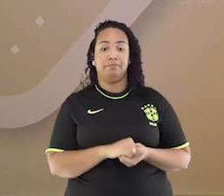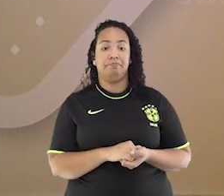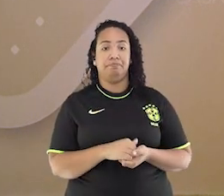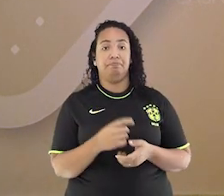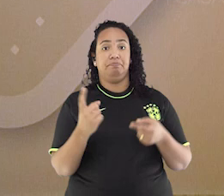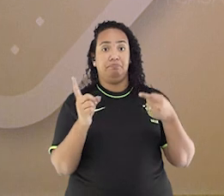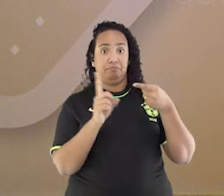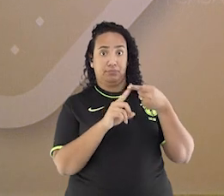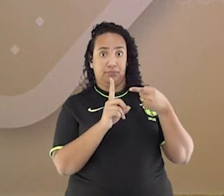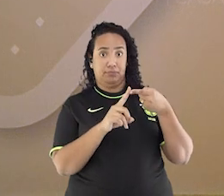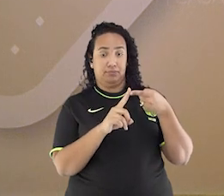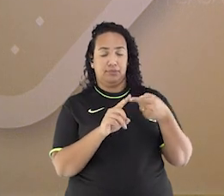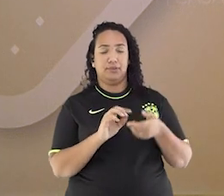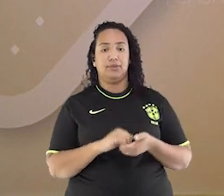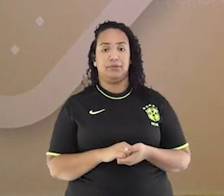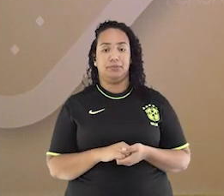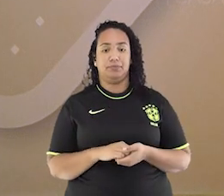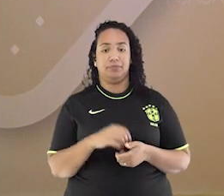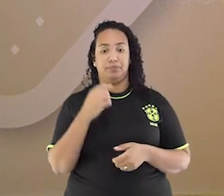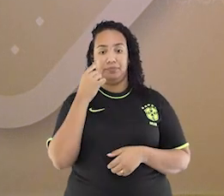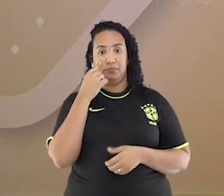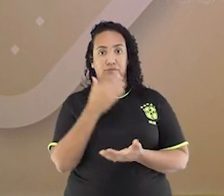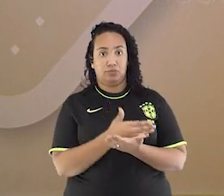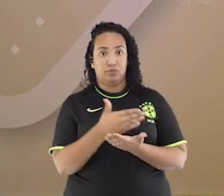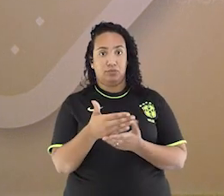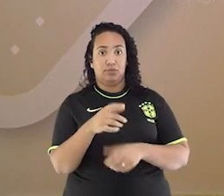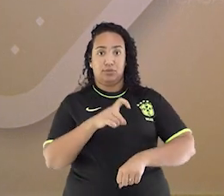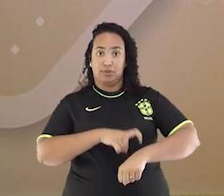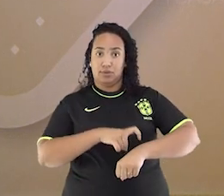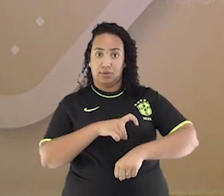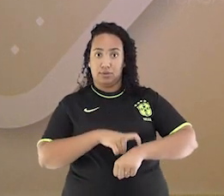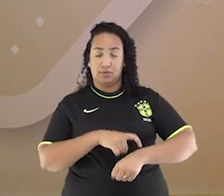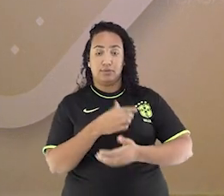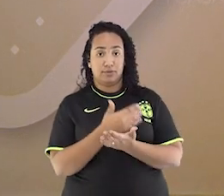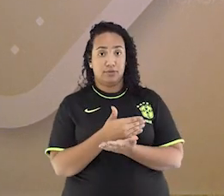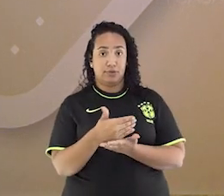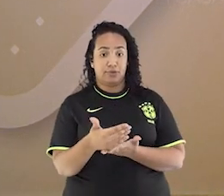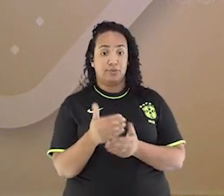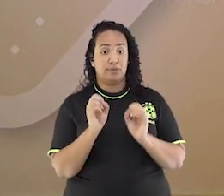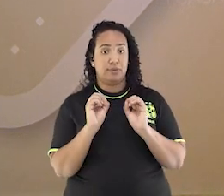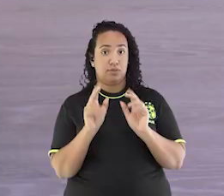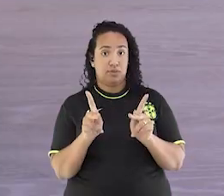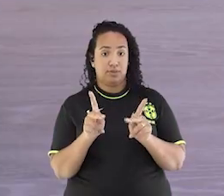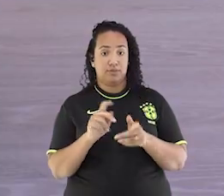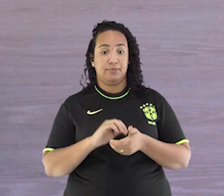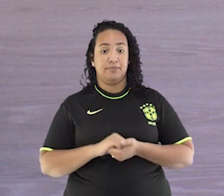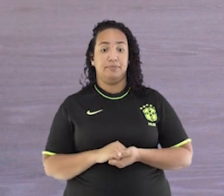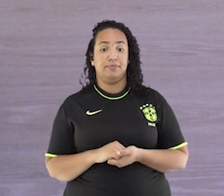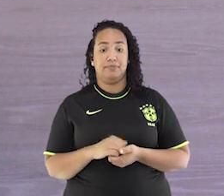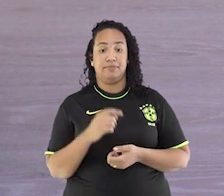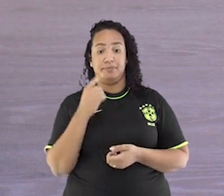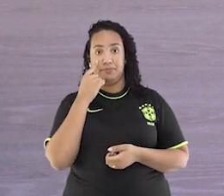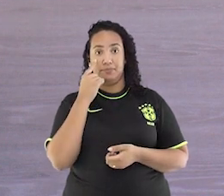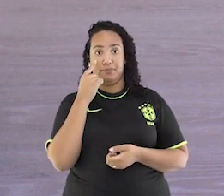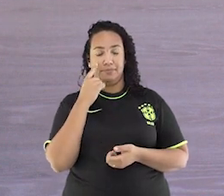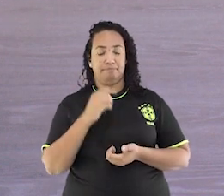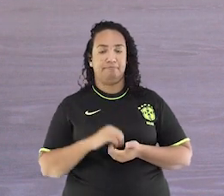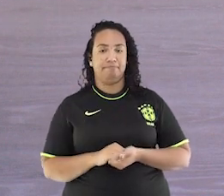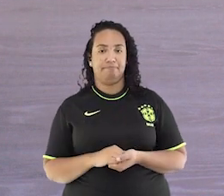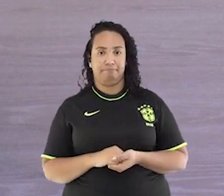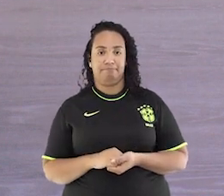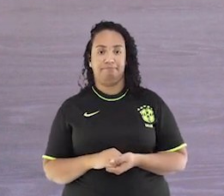zig-zag lateral. Vou soltar o tempo no meu relógio e vamos iniciar, beleza? Isso, dois para um lado,